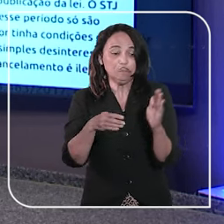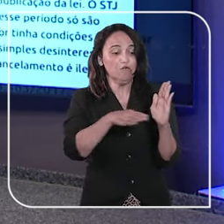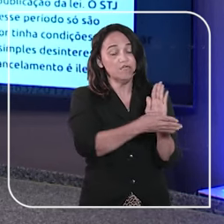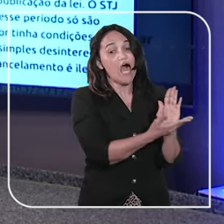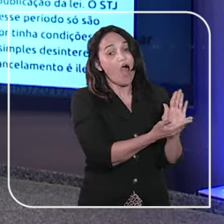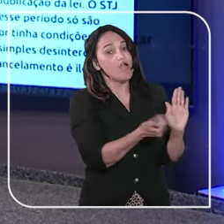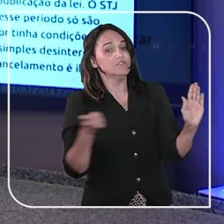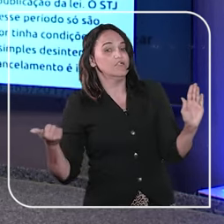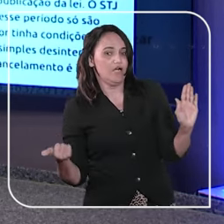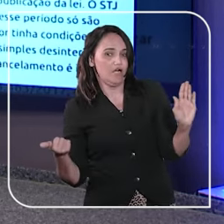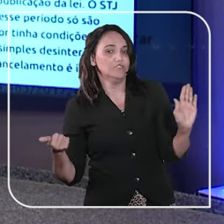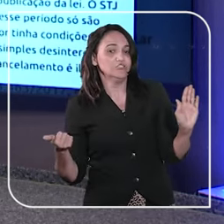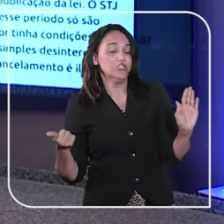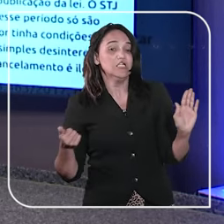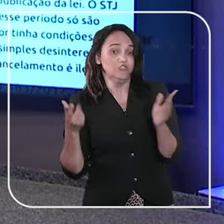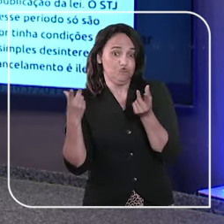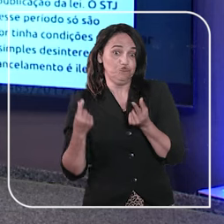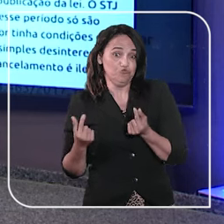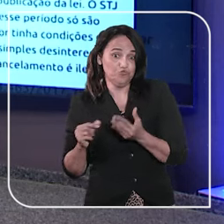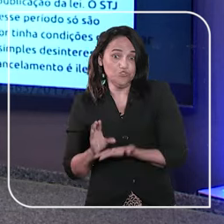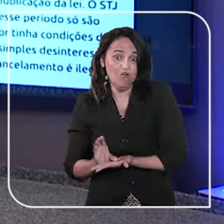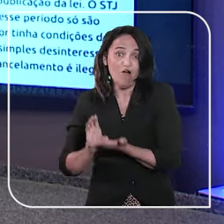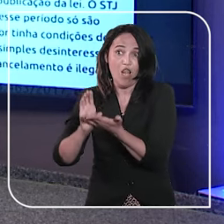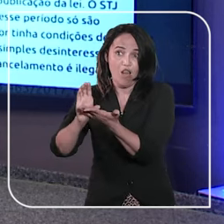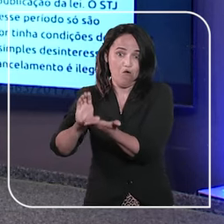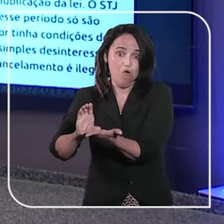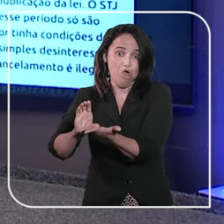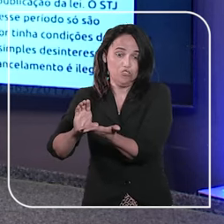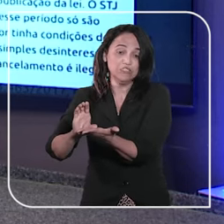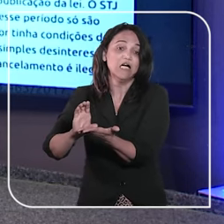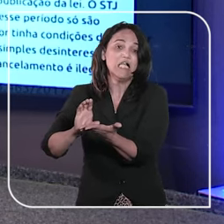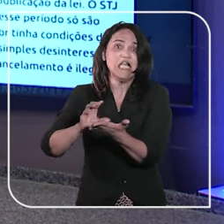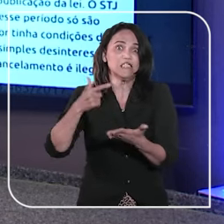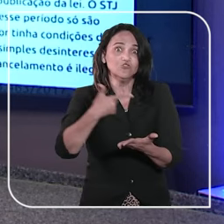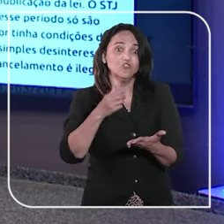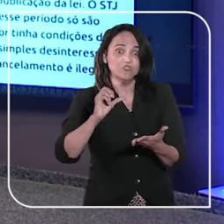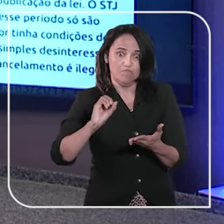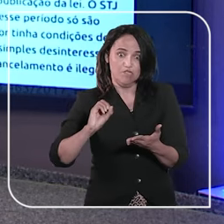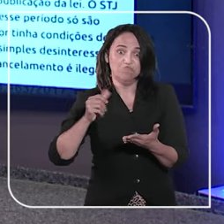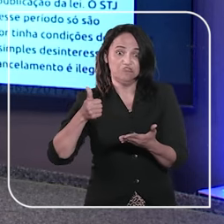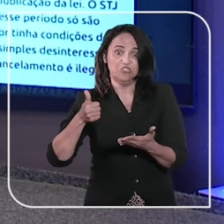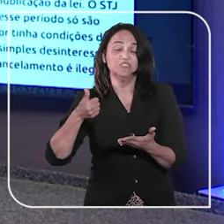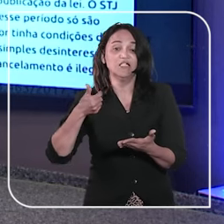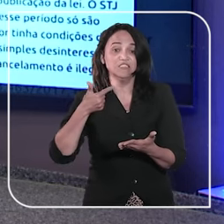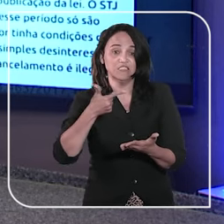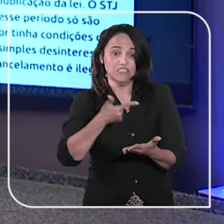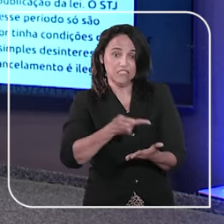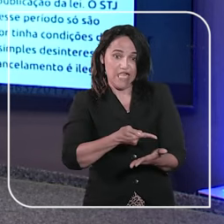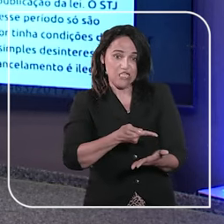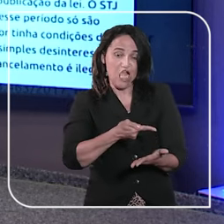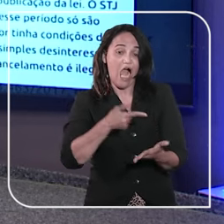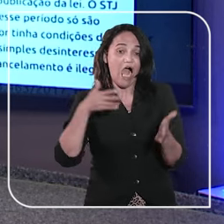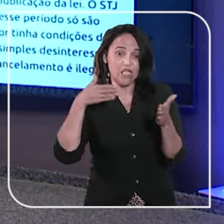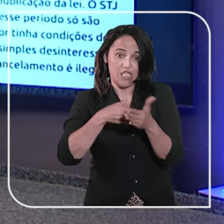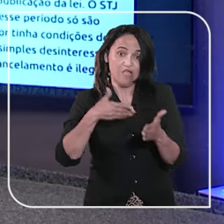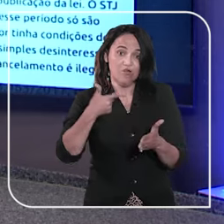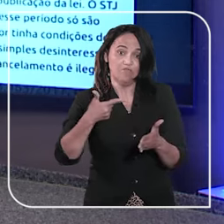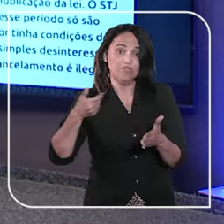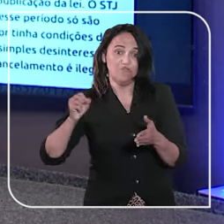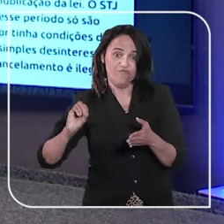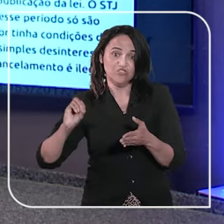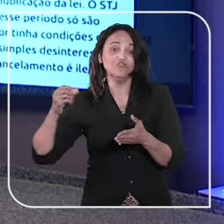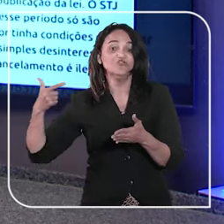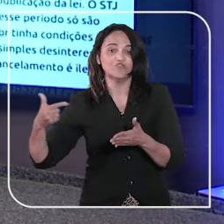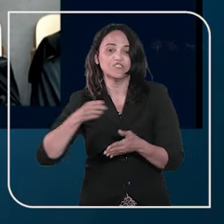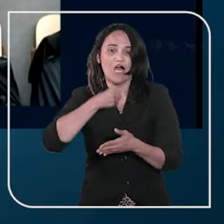precatórios não sacados entre 2017 e 2022. Vamos acompanhar os detalhes na